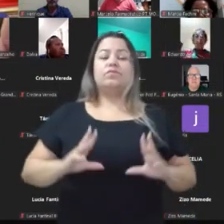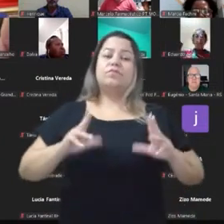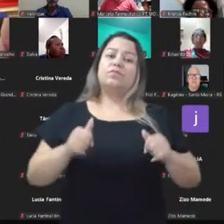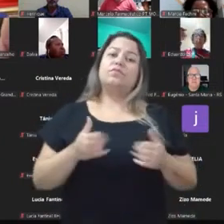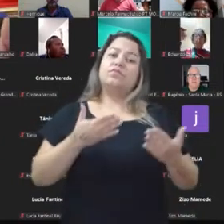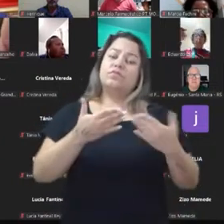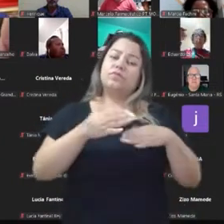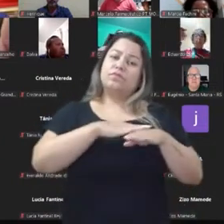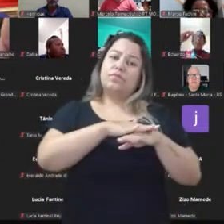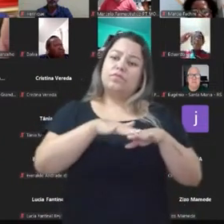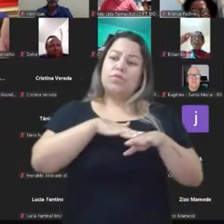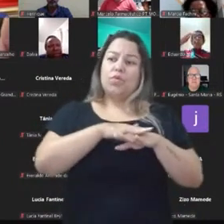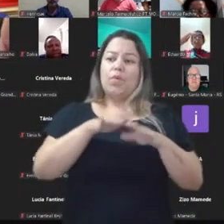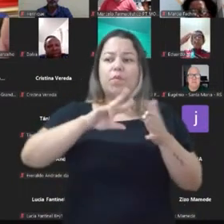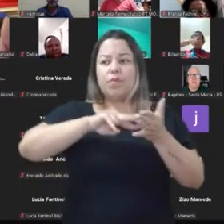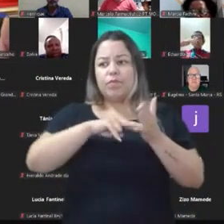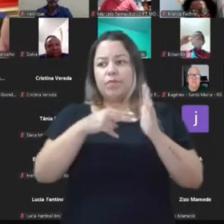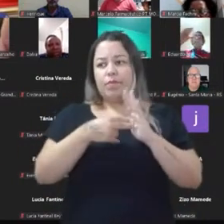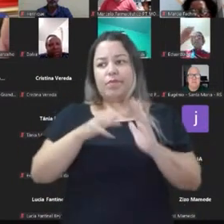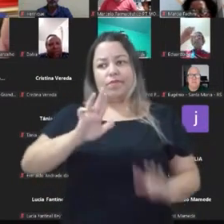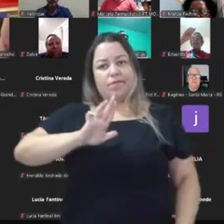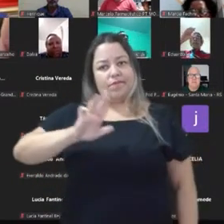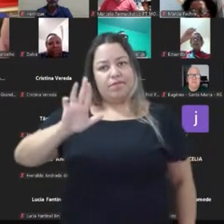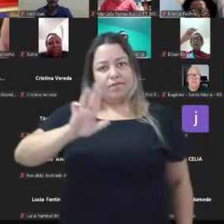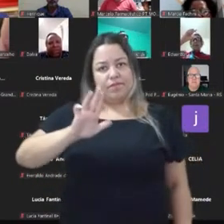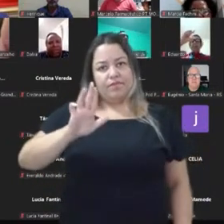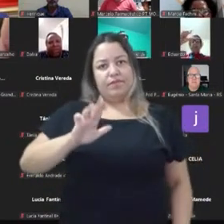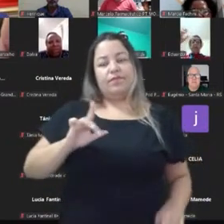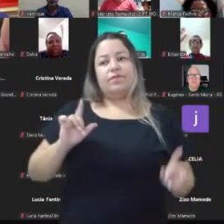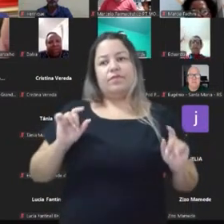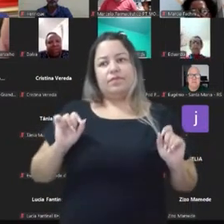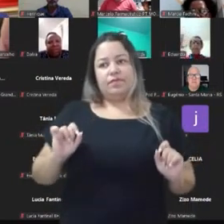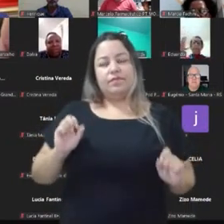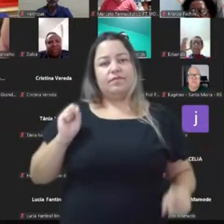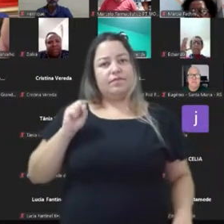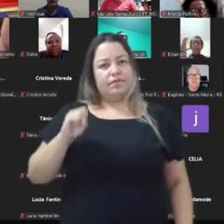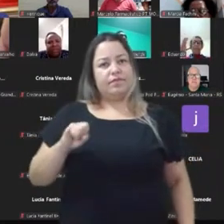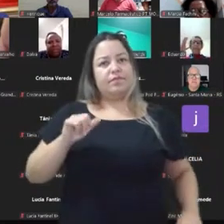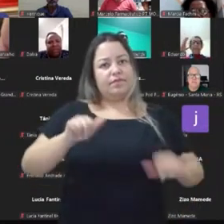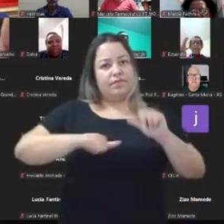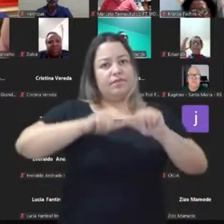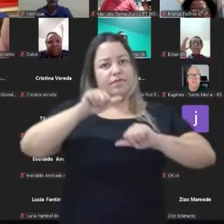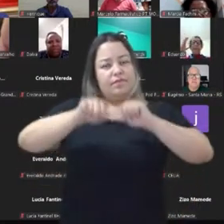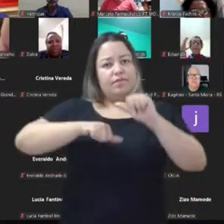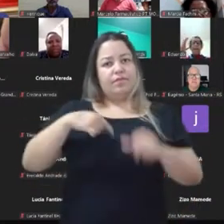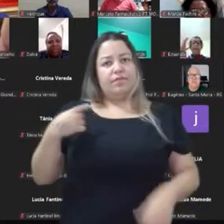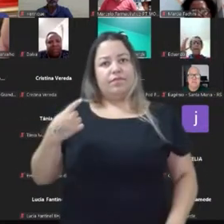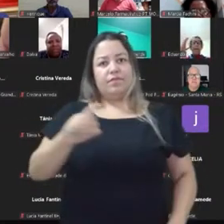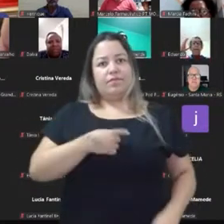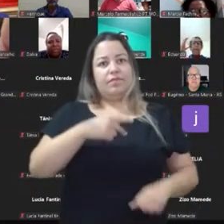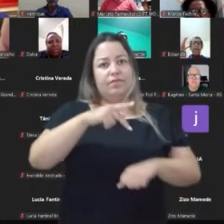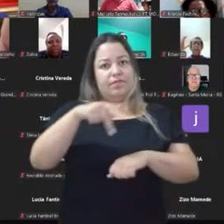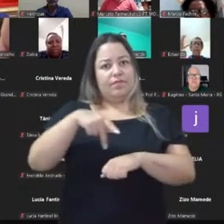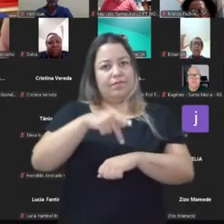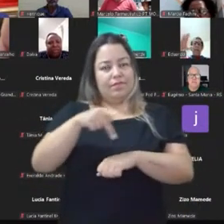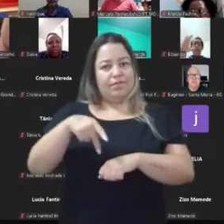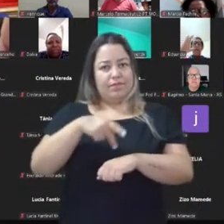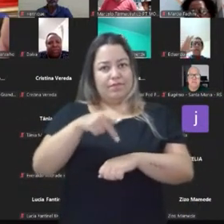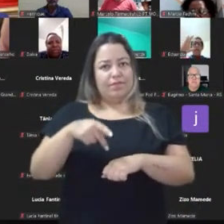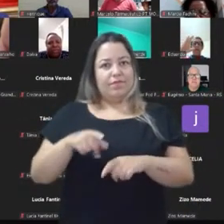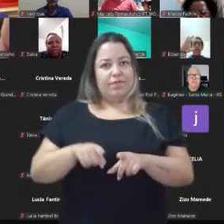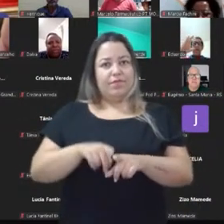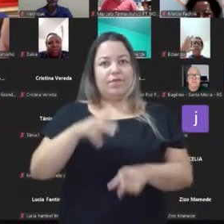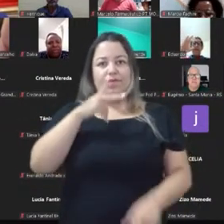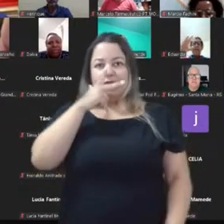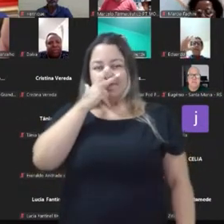só faz sentido, não pelo Lula, só faz sentido se a gente quiser transformar o nosso país. Então, acho que a gente